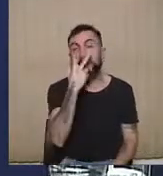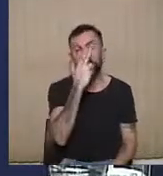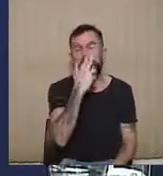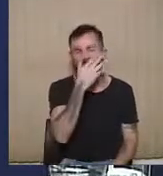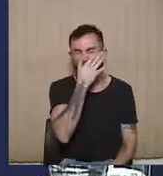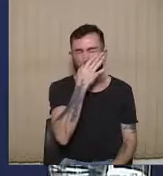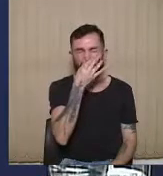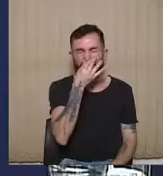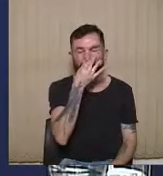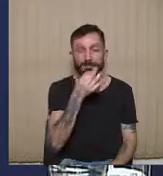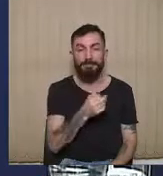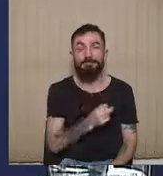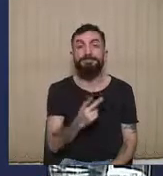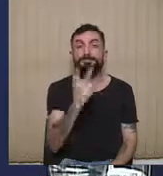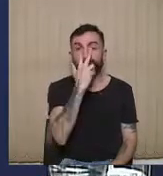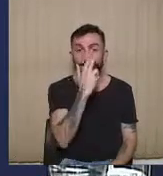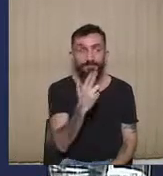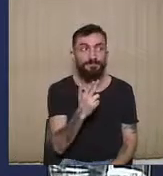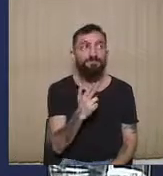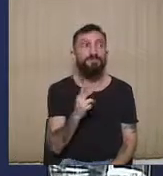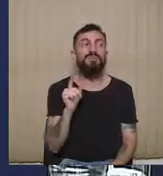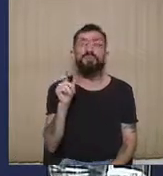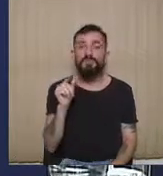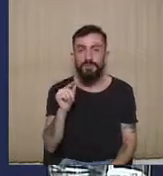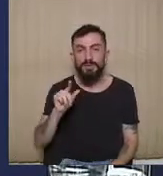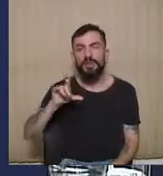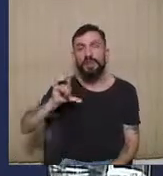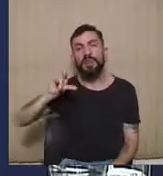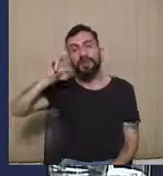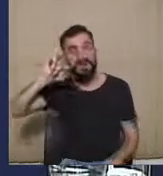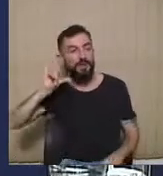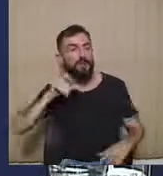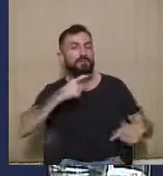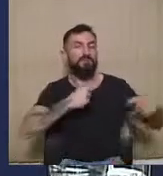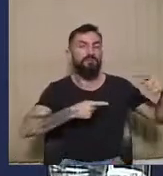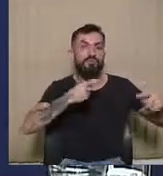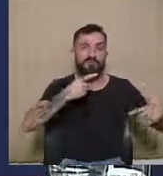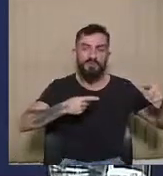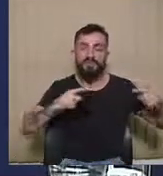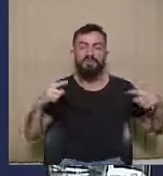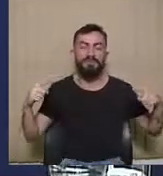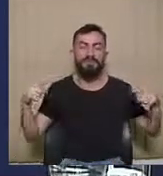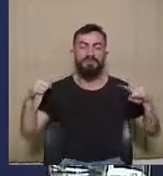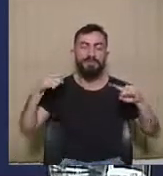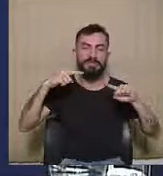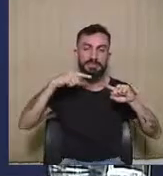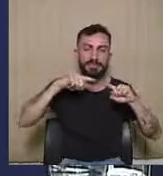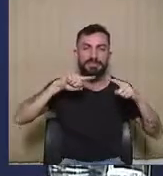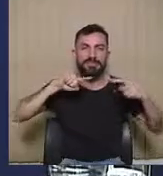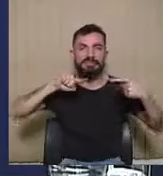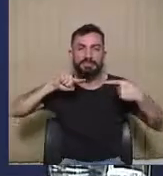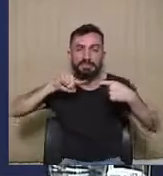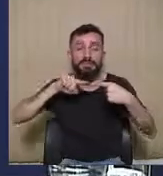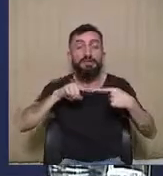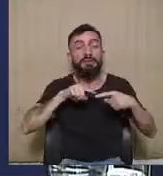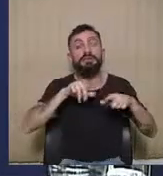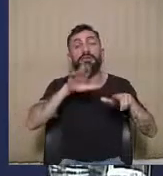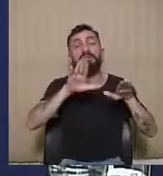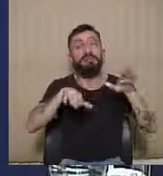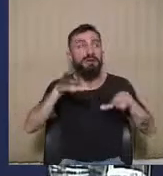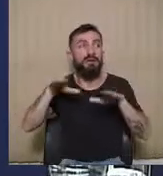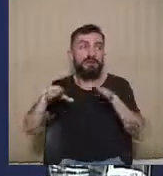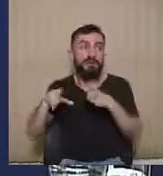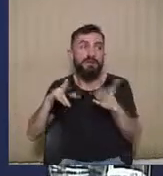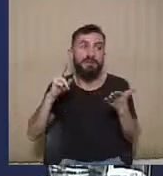são pontos em que vão se conectando o direito com a política e talvez por essas conexões é que acabam sendo pontos